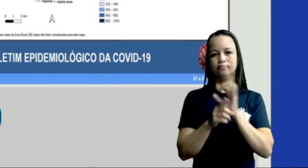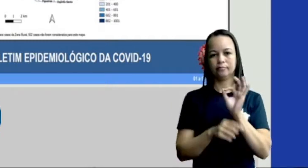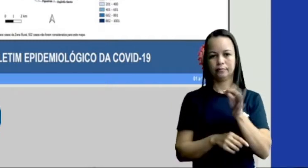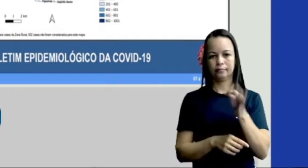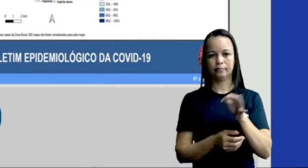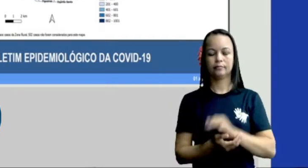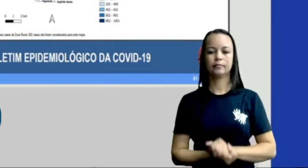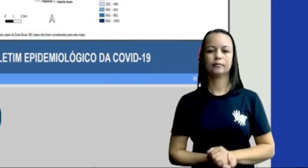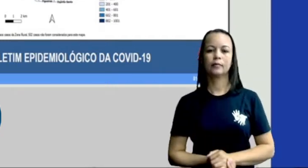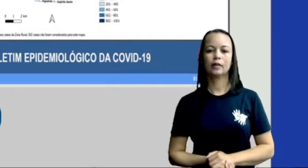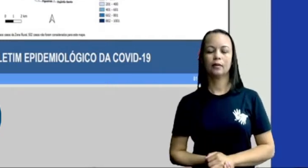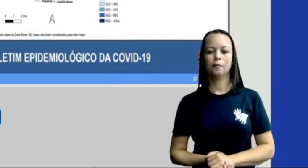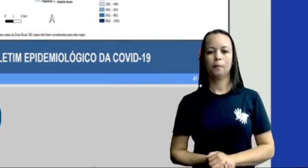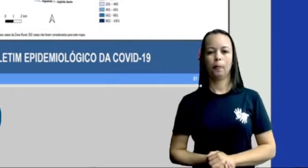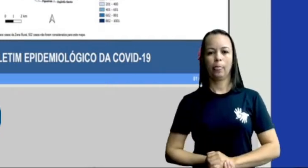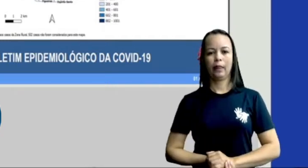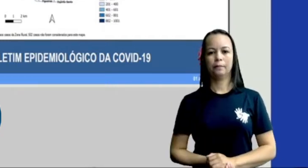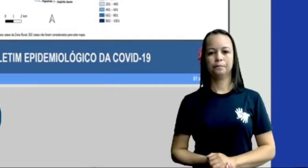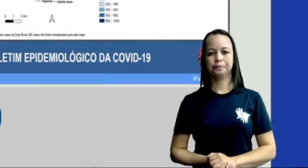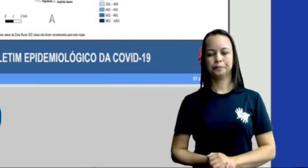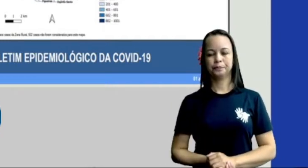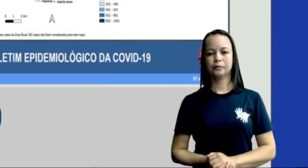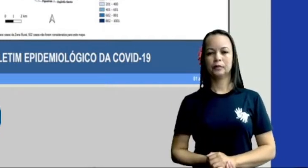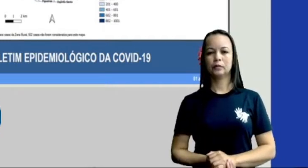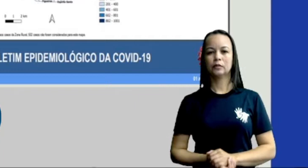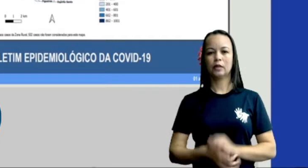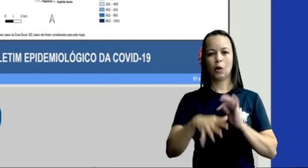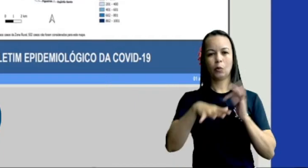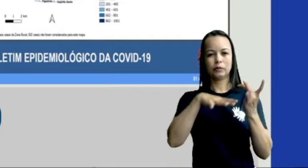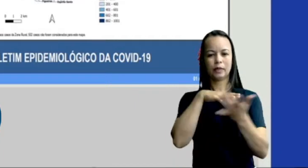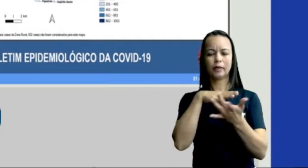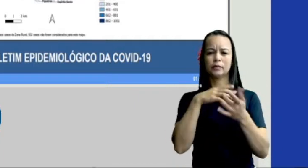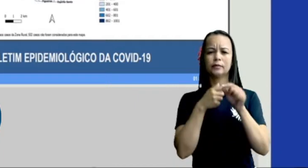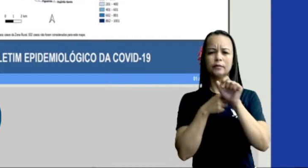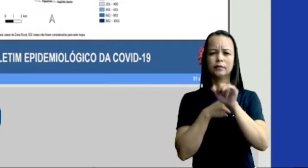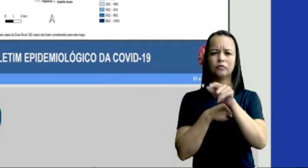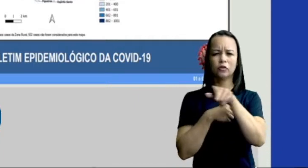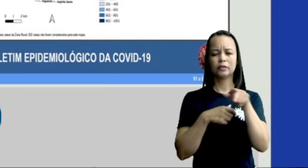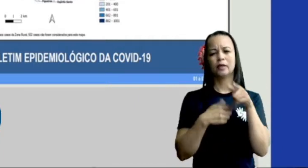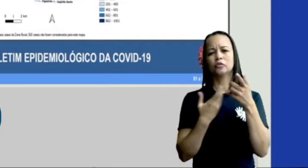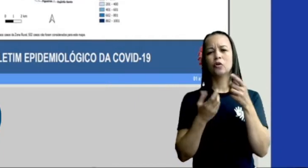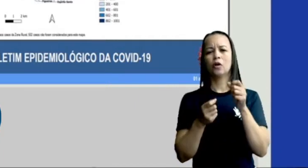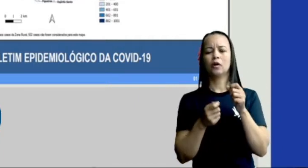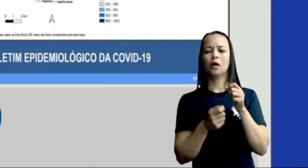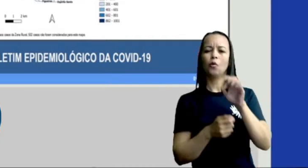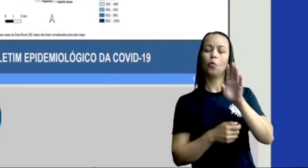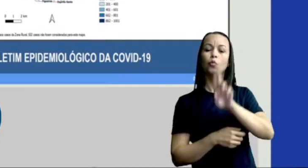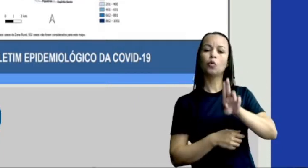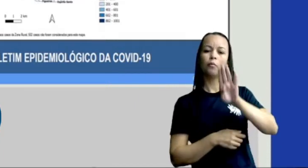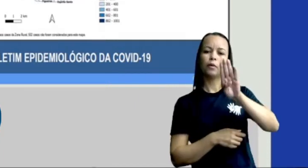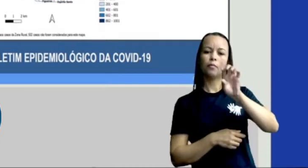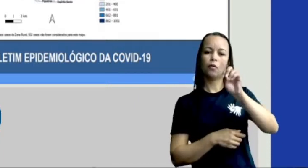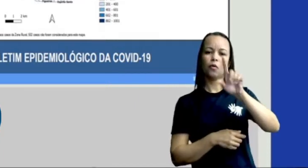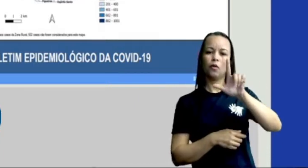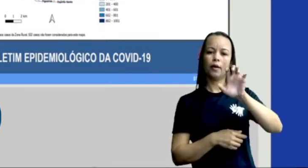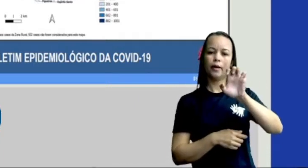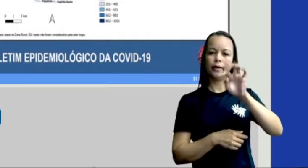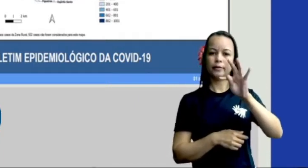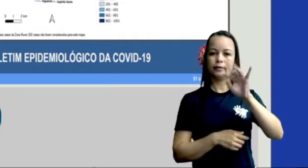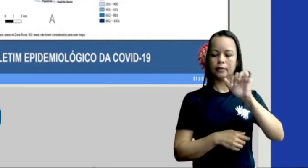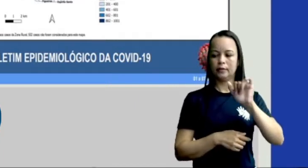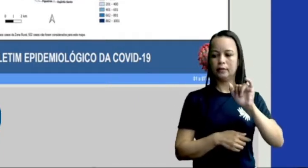Vamos lá. Deixa eu ver qual é o site. É só, se vocês colocarem boletim de epidemiologia da Covid-19,